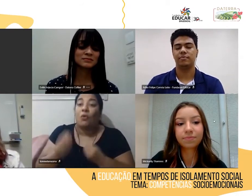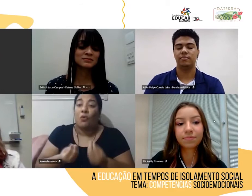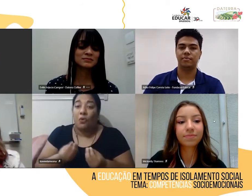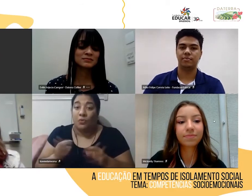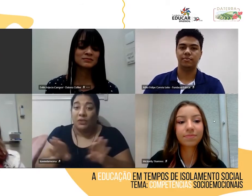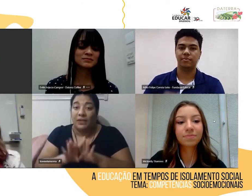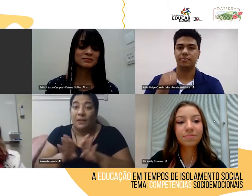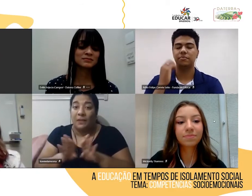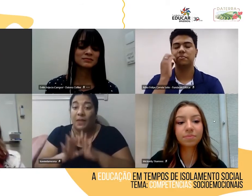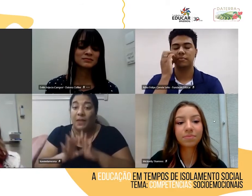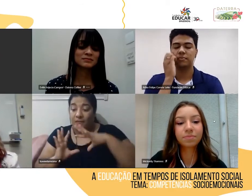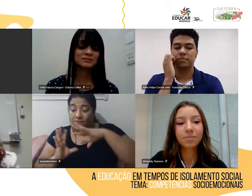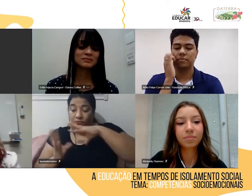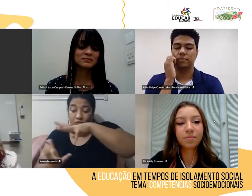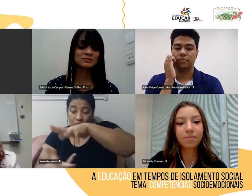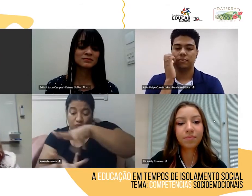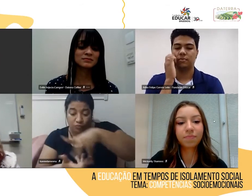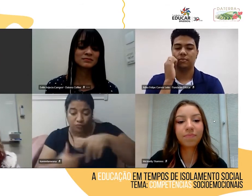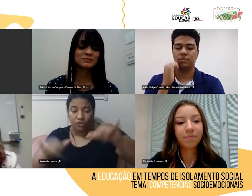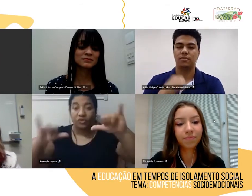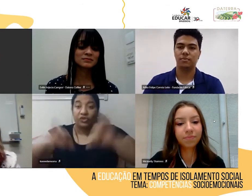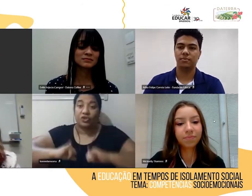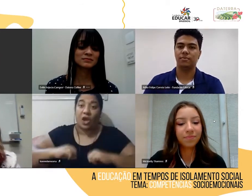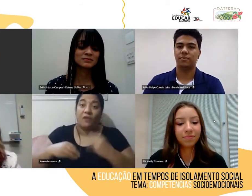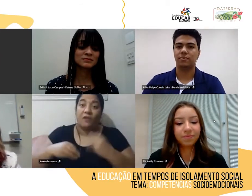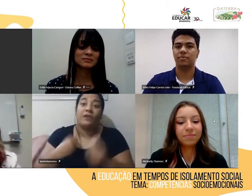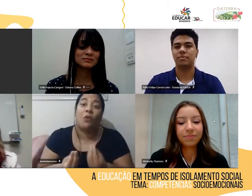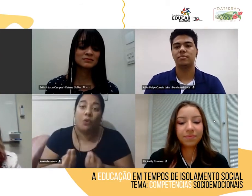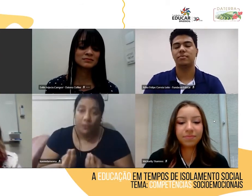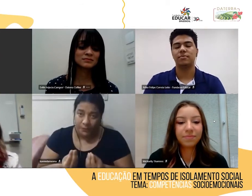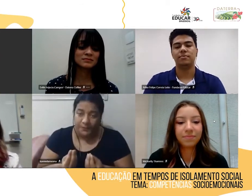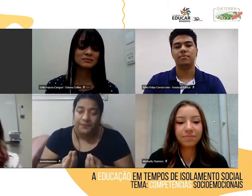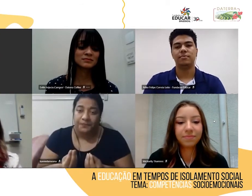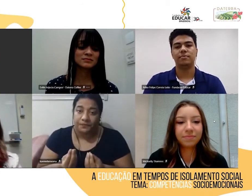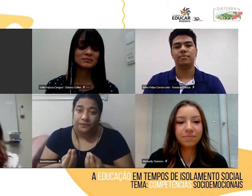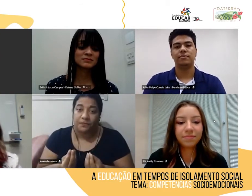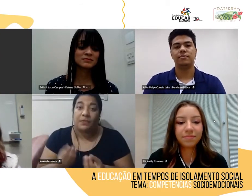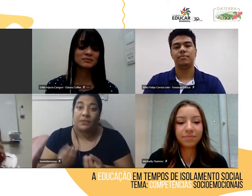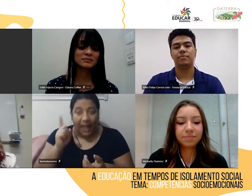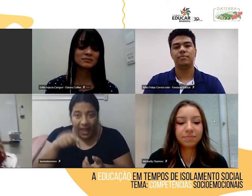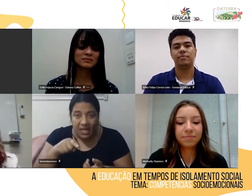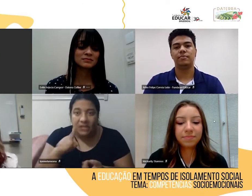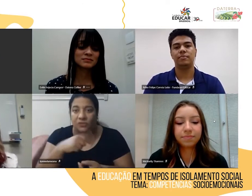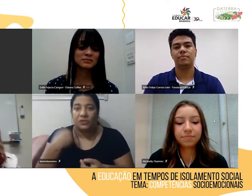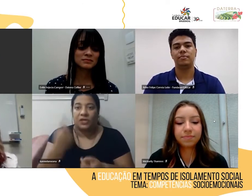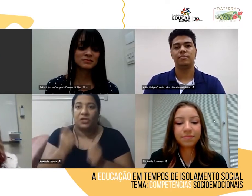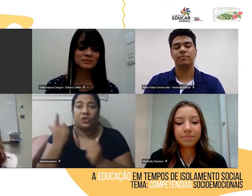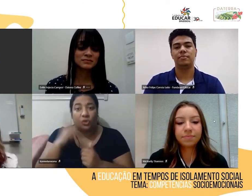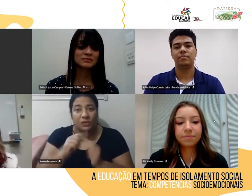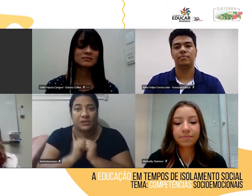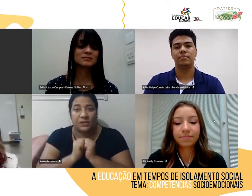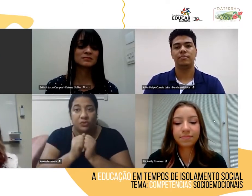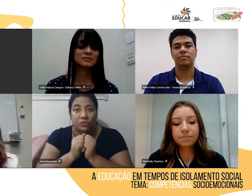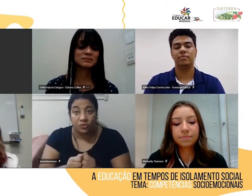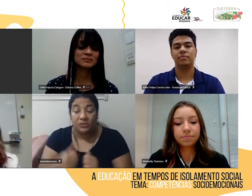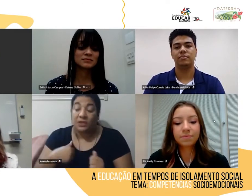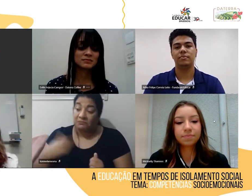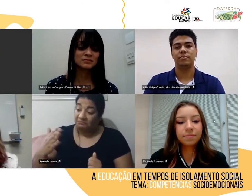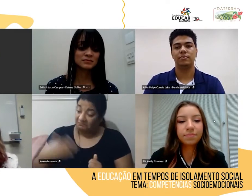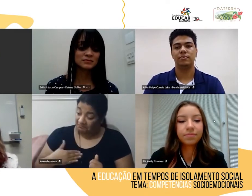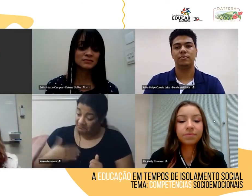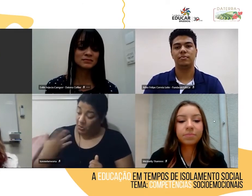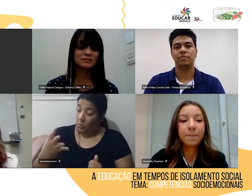o mundo, então, é por aí que a gente tem construído e pra minha surpresa tem sido,